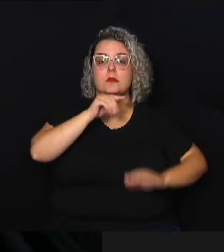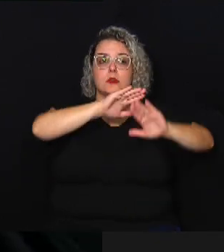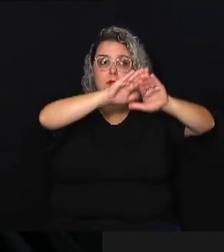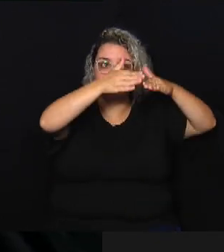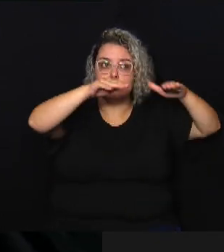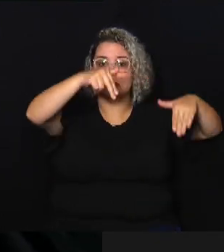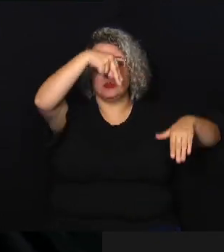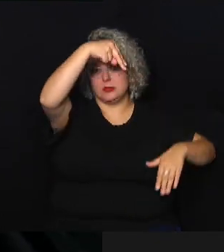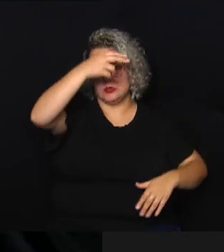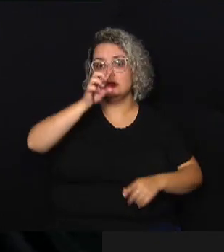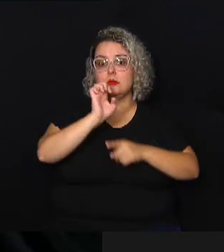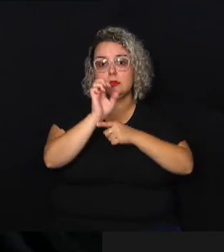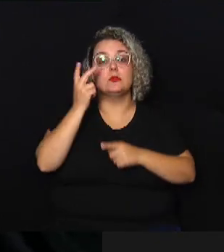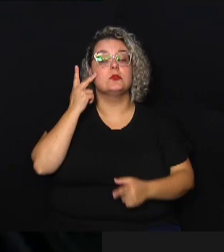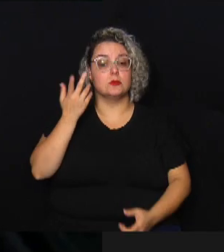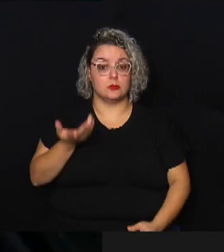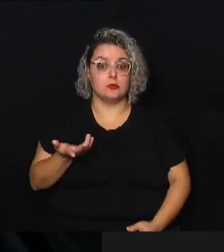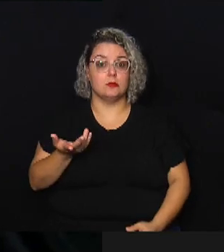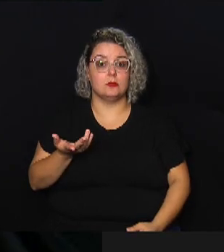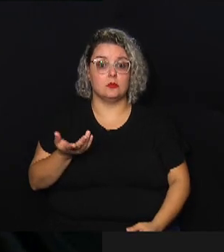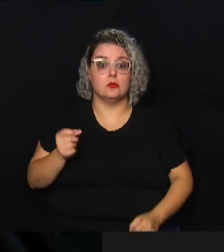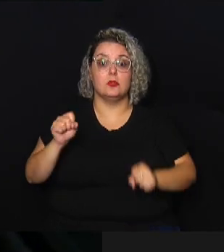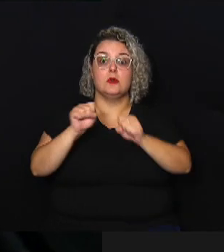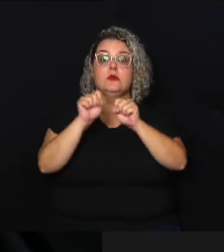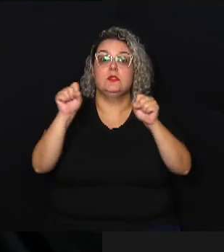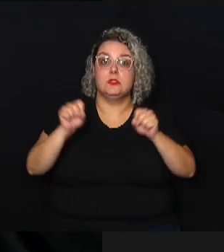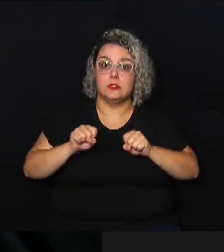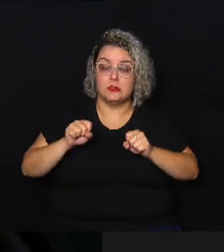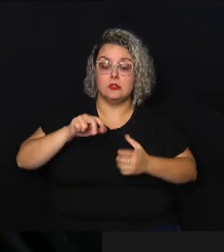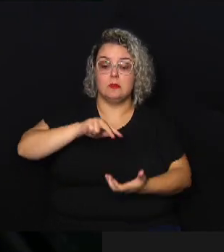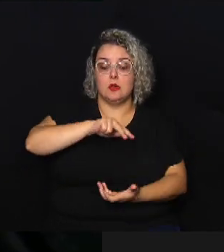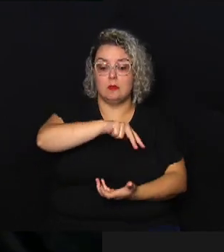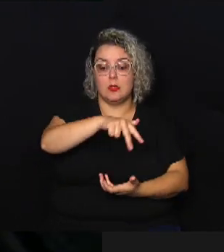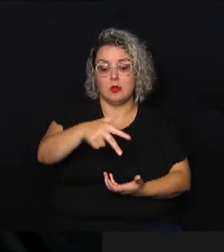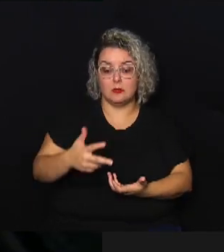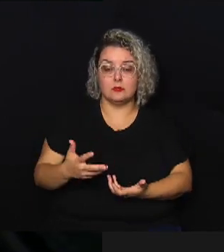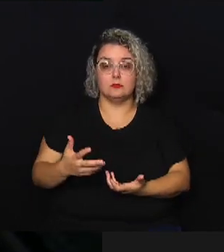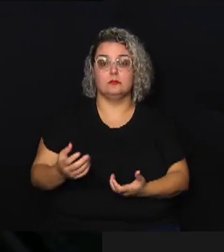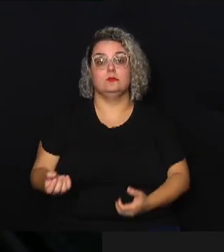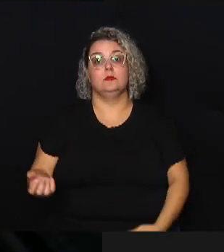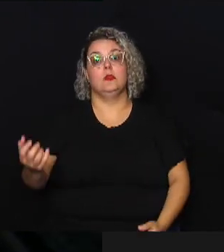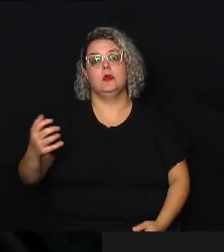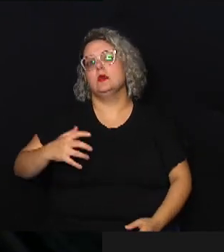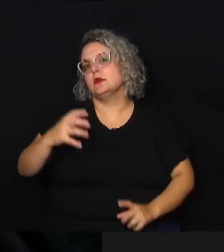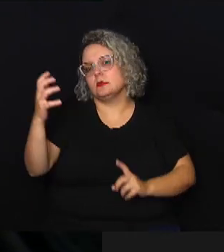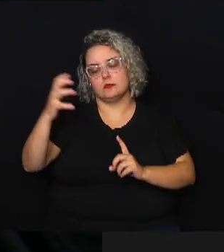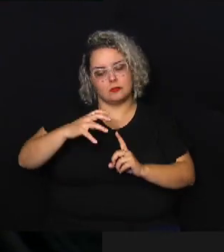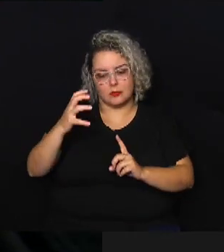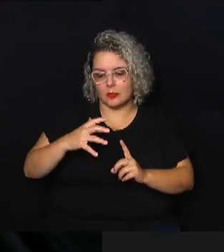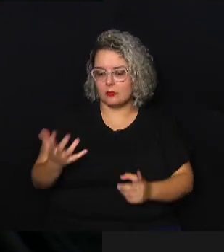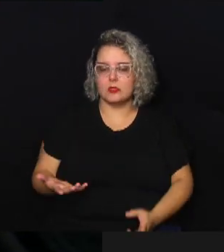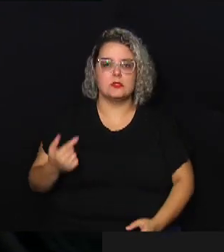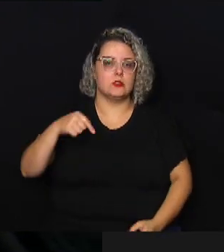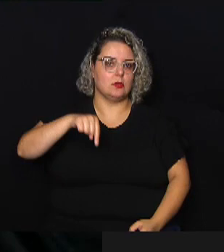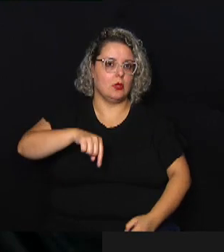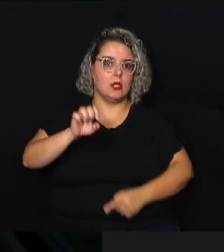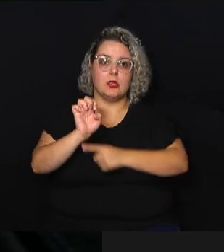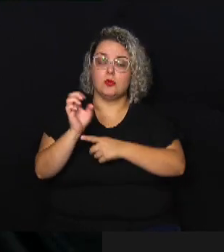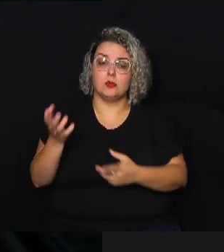foi provocado por sistemas meteorológicos que atuam aqui no nosso estado que por vezes